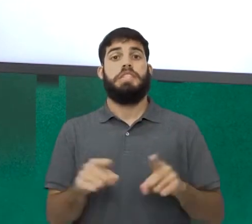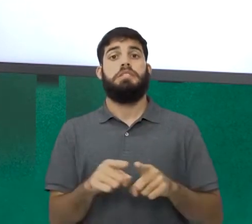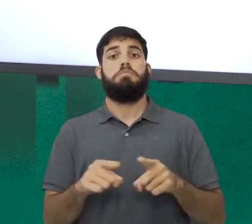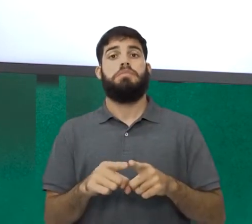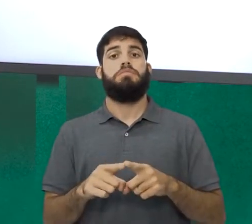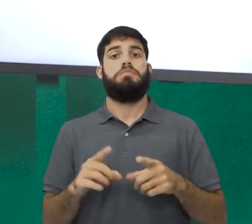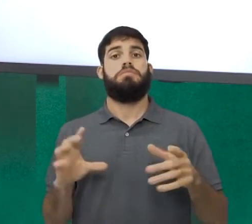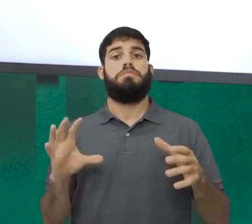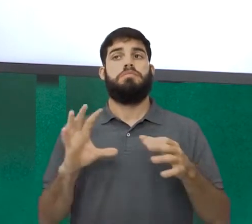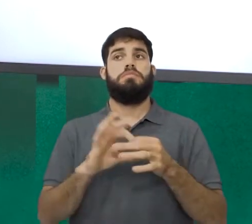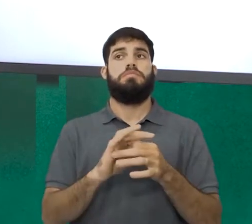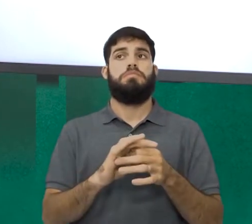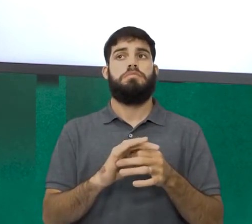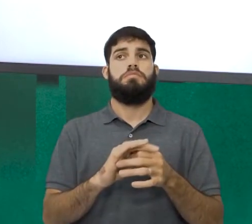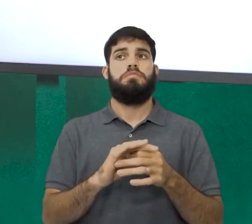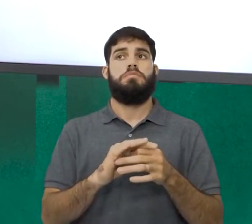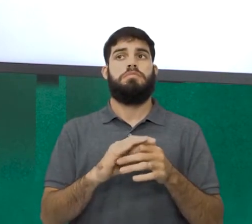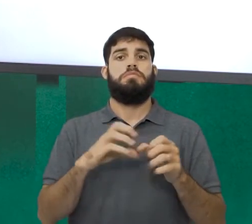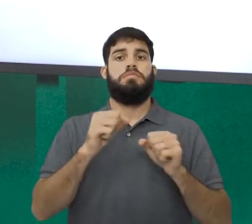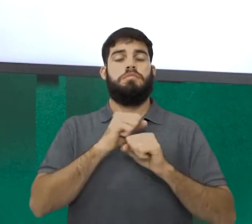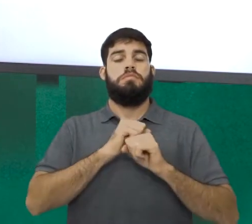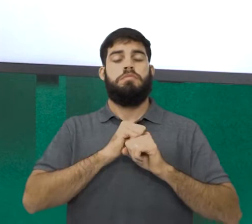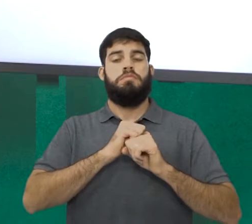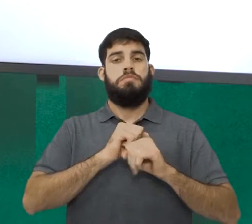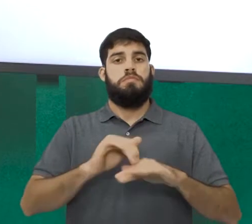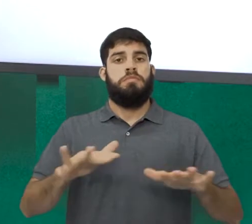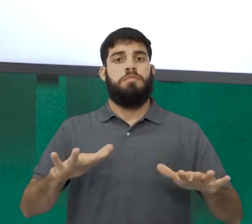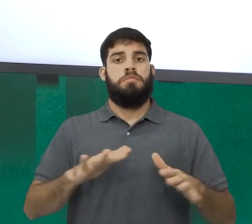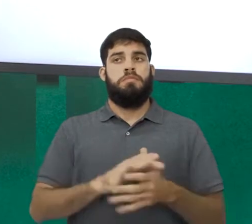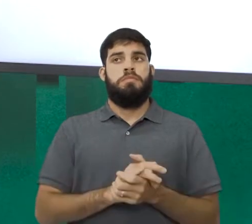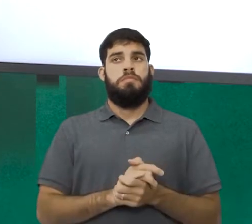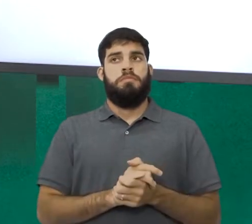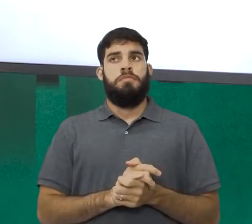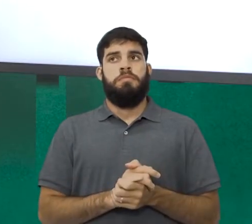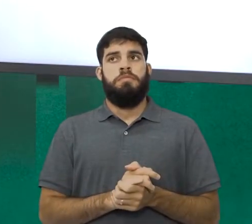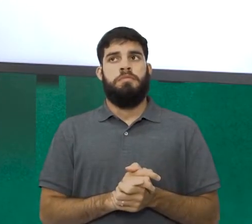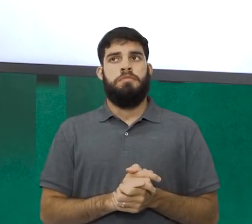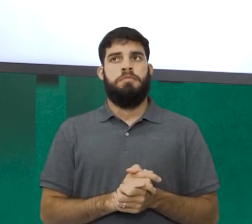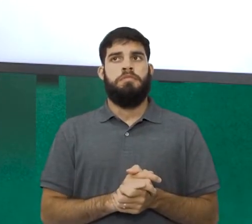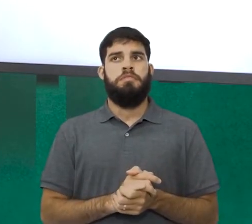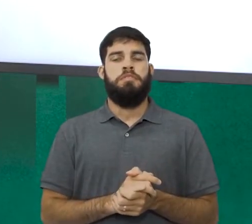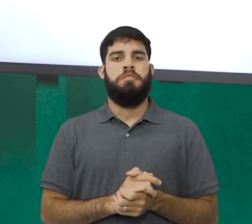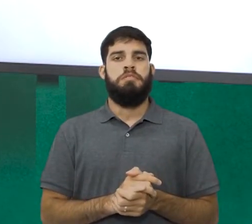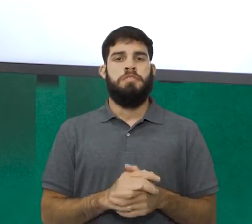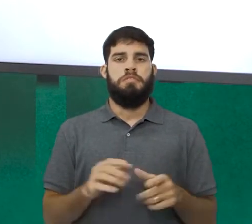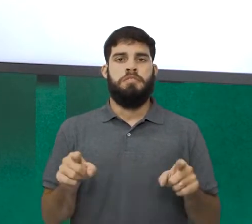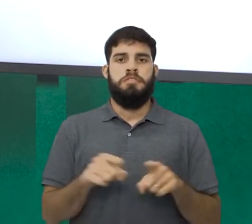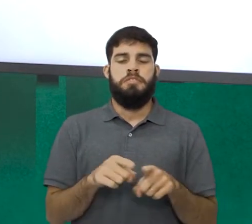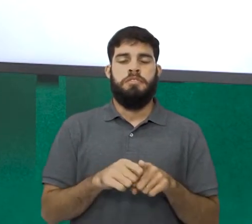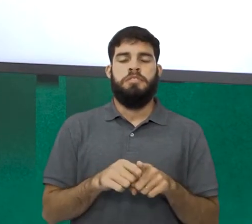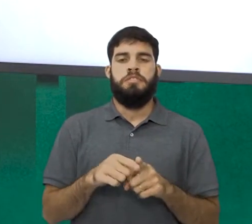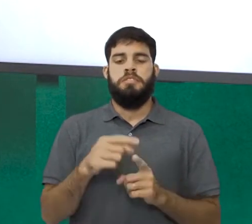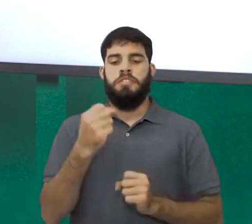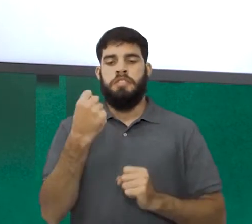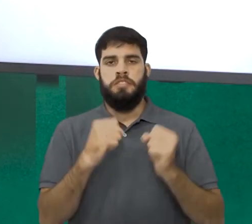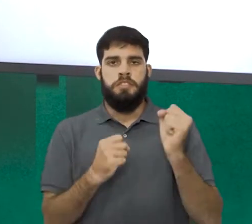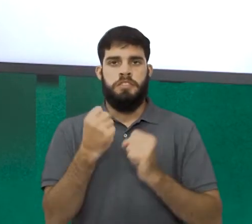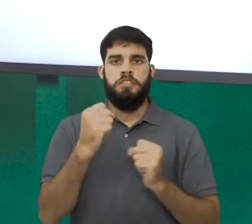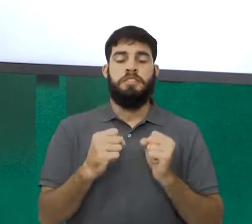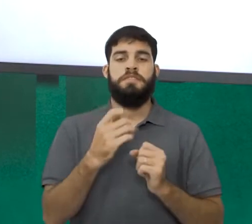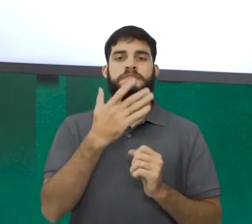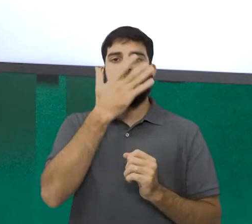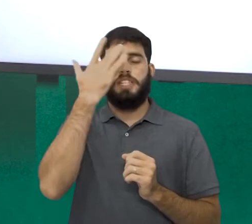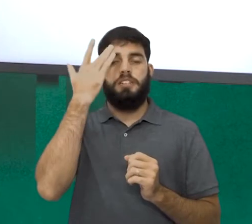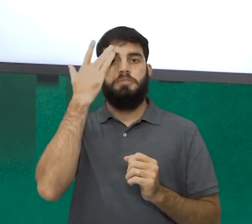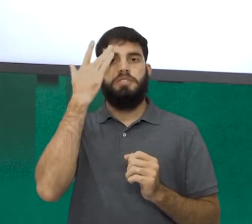processo de distribuição, redistribuição, desconcentração da atividade industrial. Uma vez que as